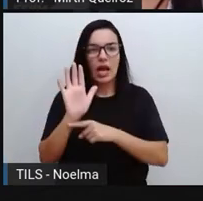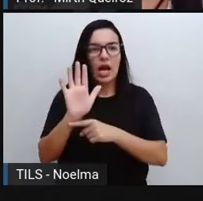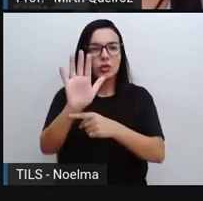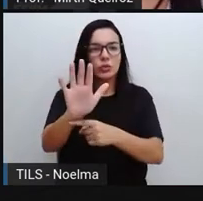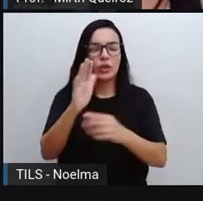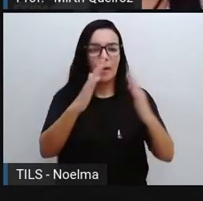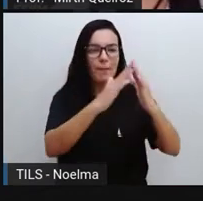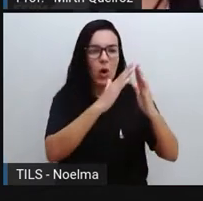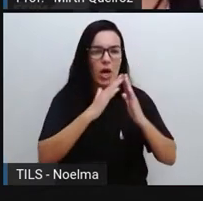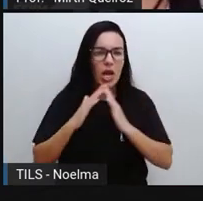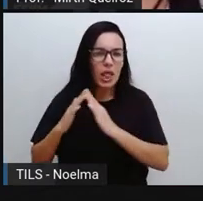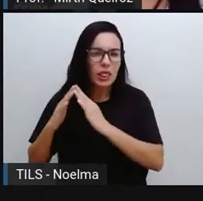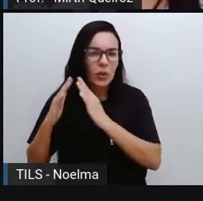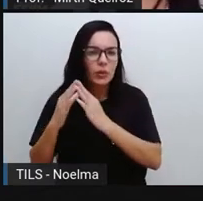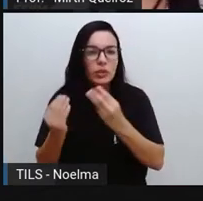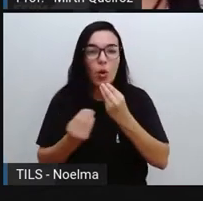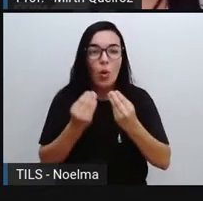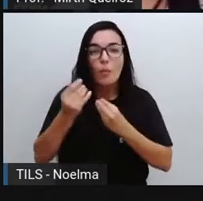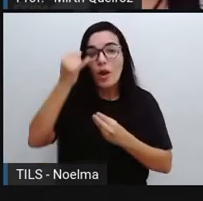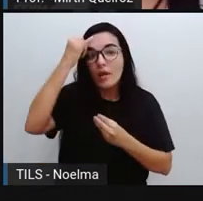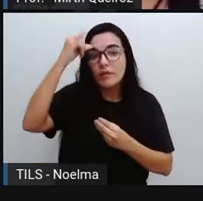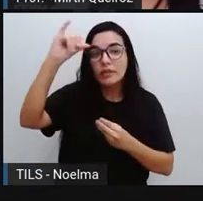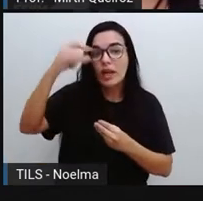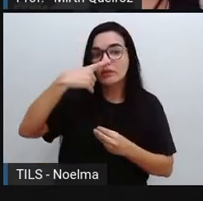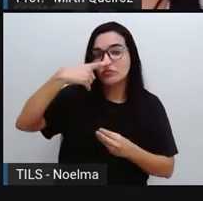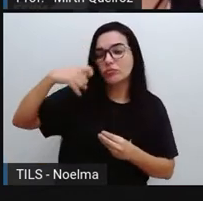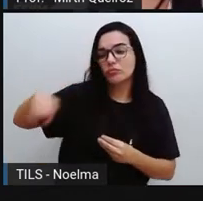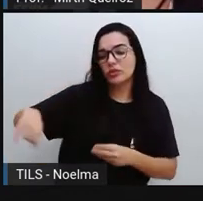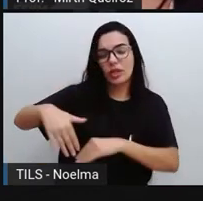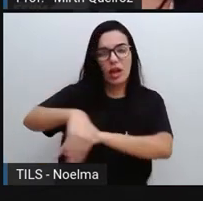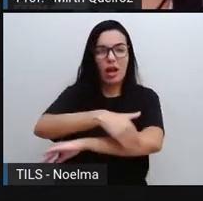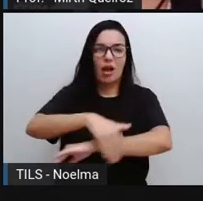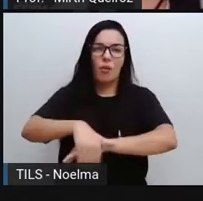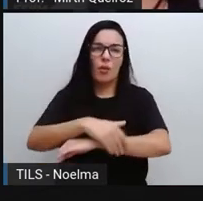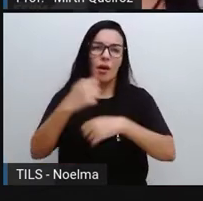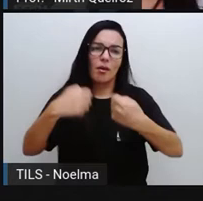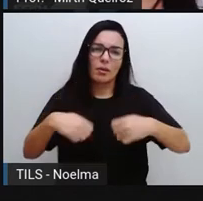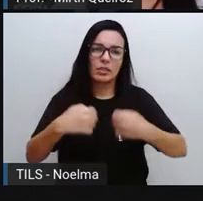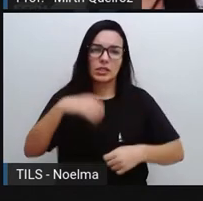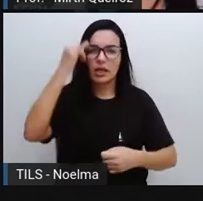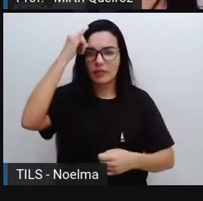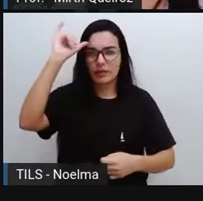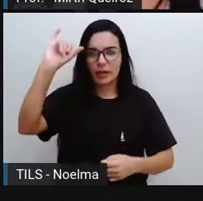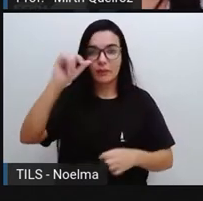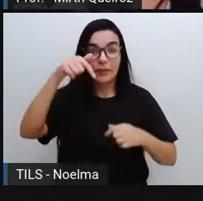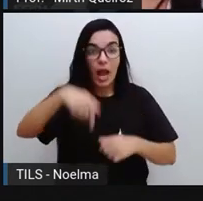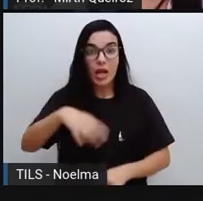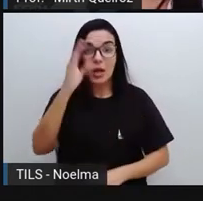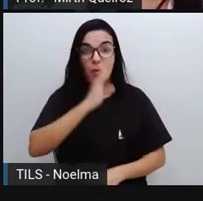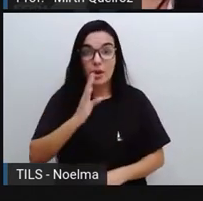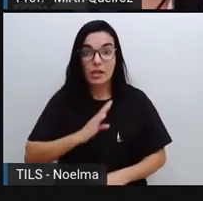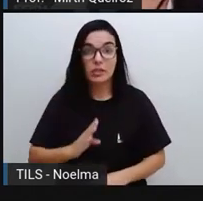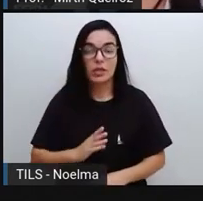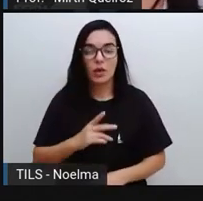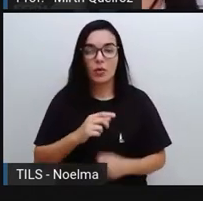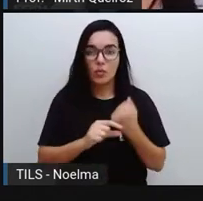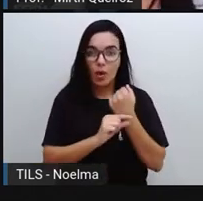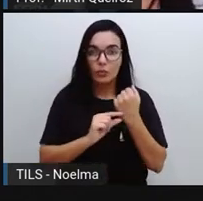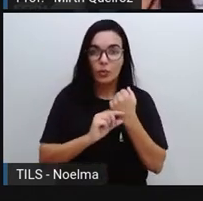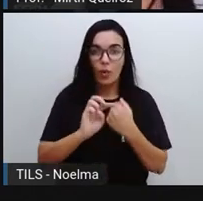causar danos ambientais e a saúde da população. No Brasil, segundo Weber, poucos pesquisadores